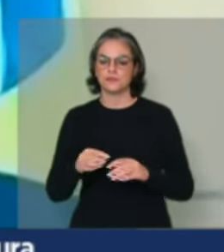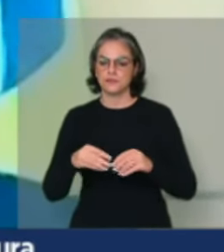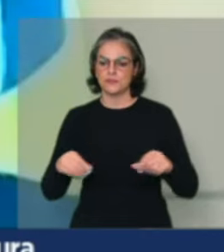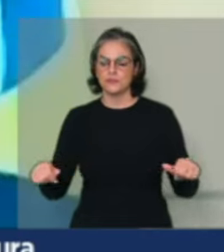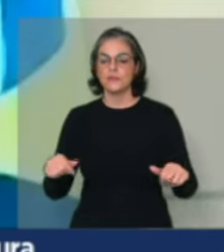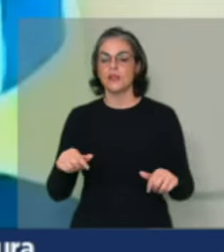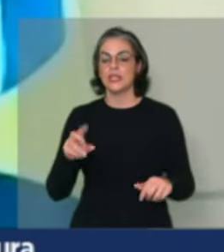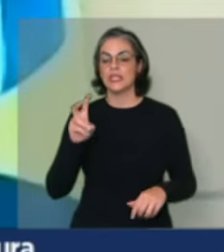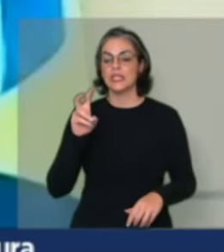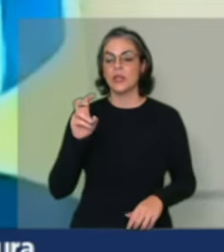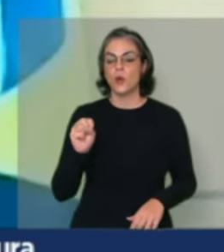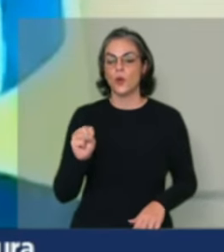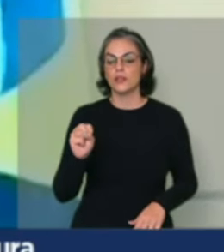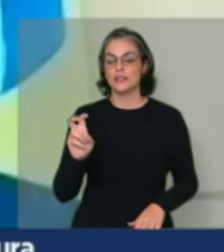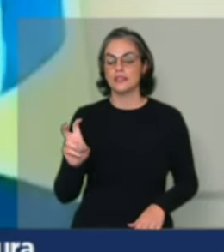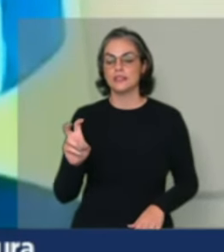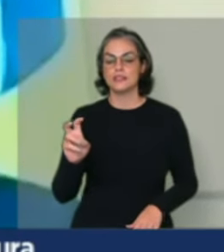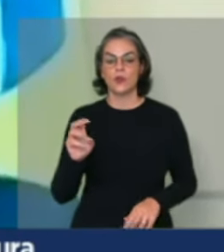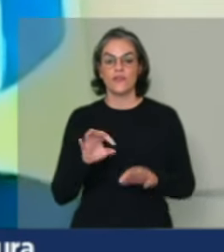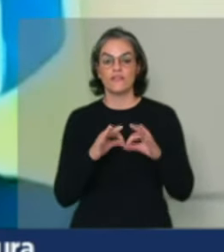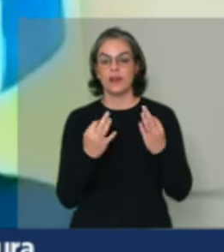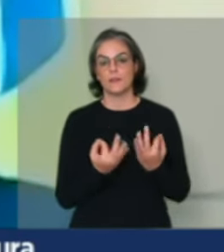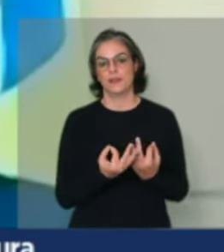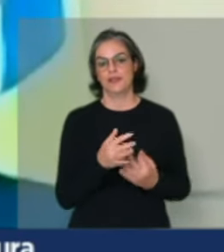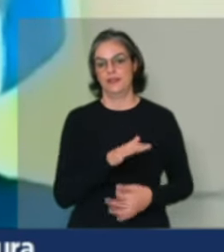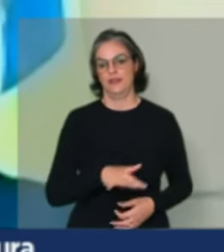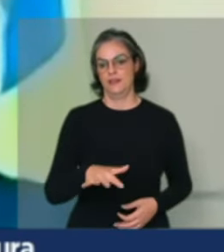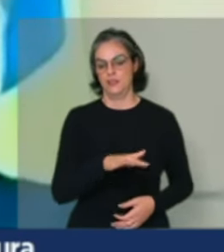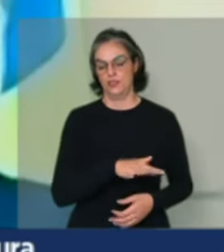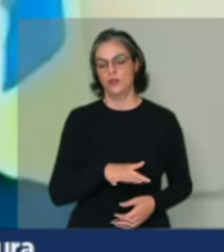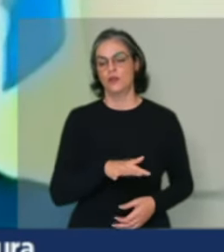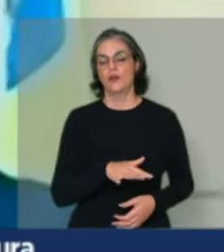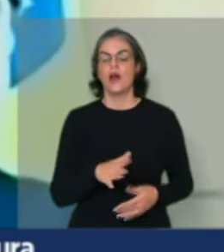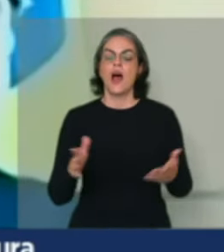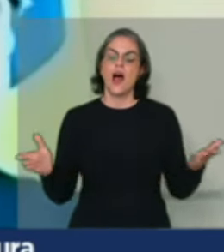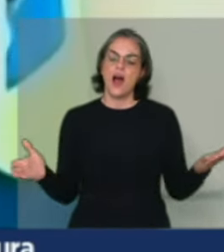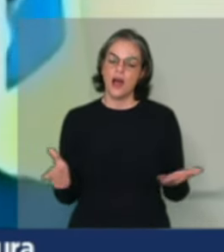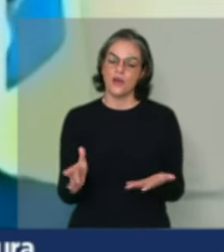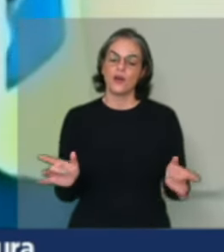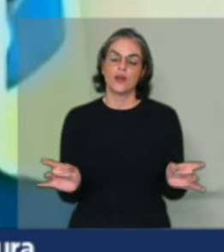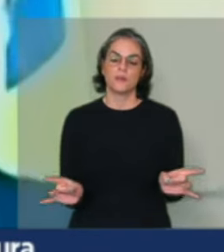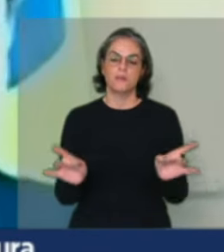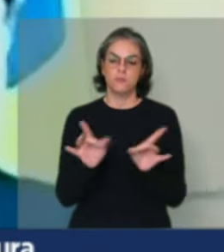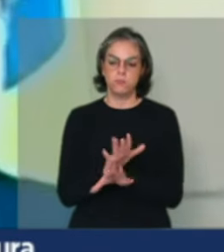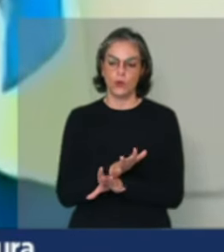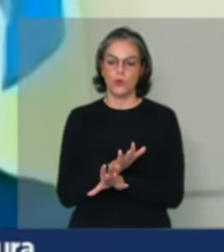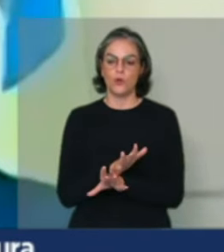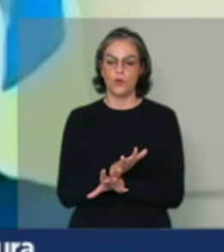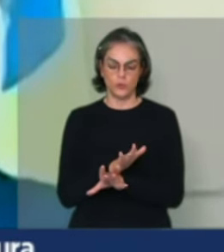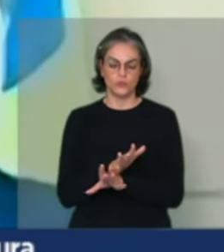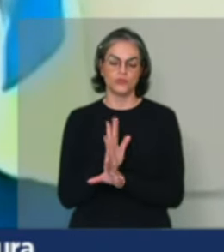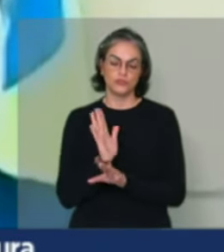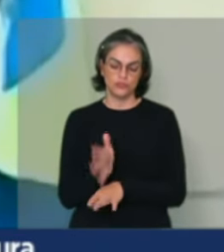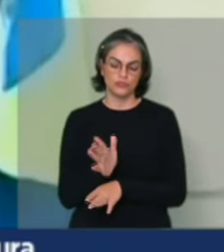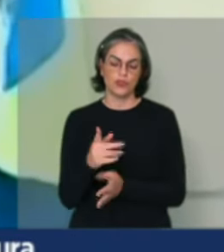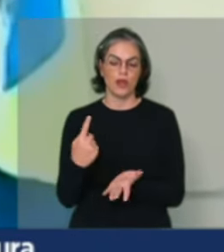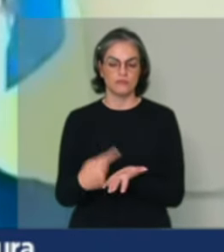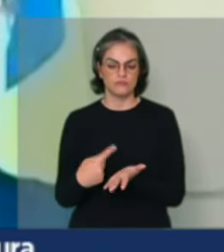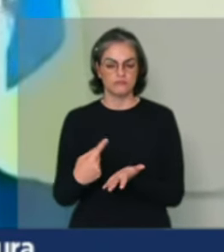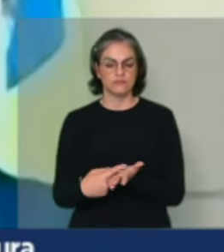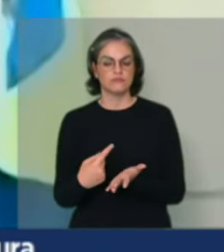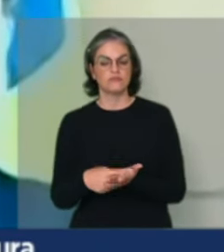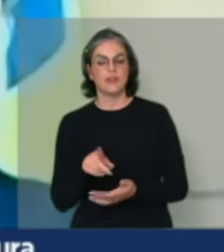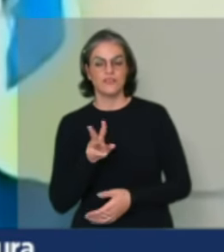585 famílias e que agora está tudo pronto, tudo acertado e nós vamos